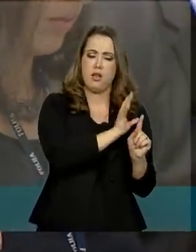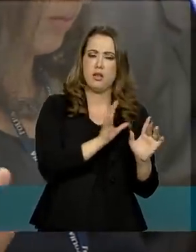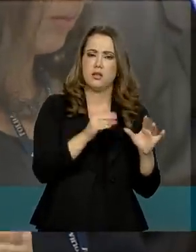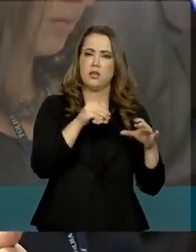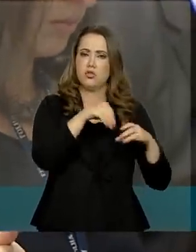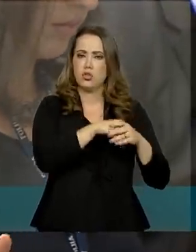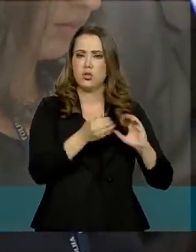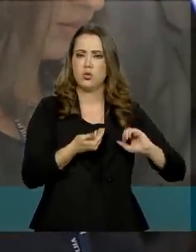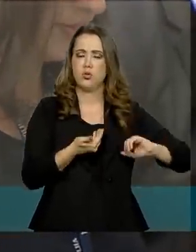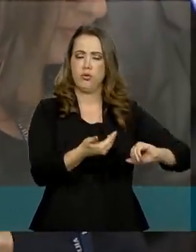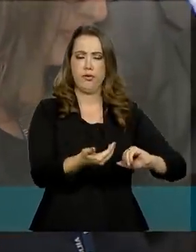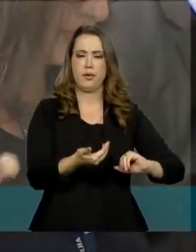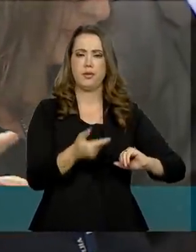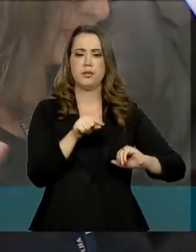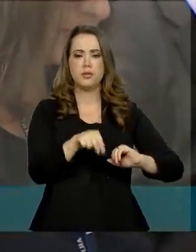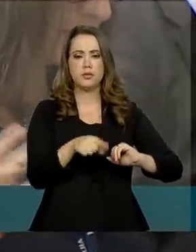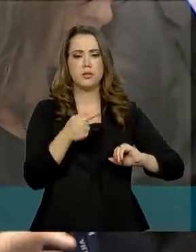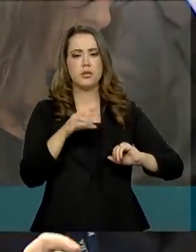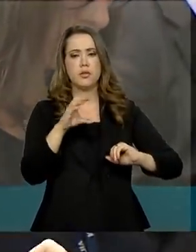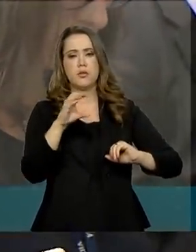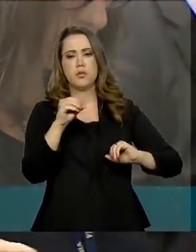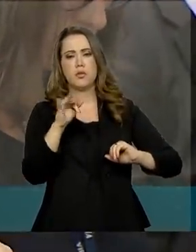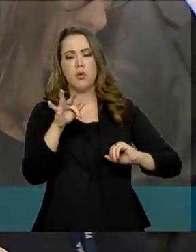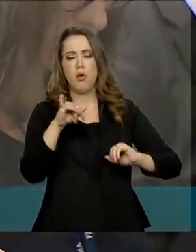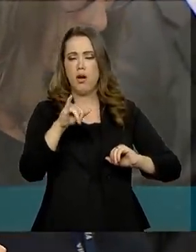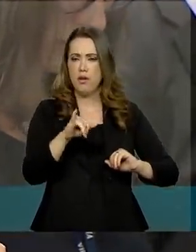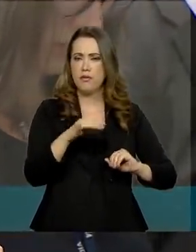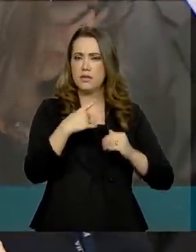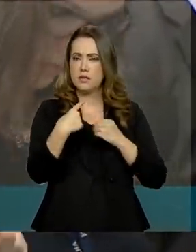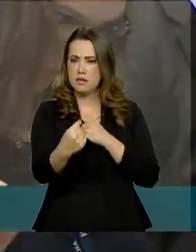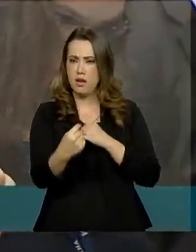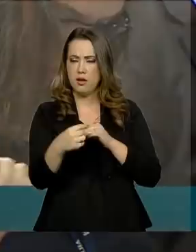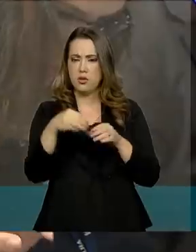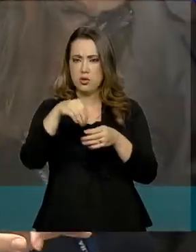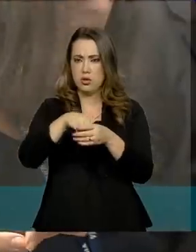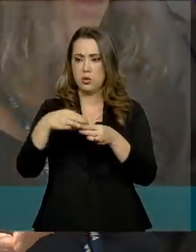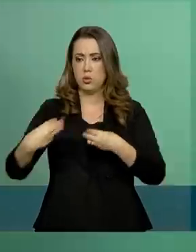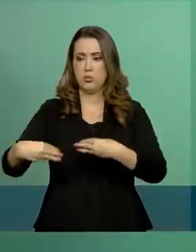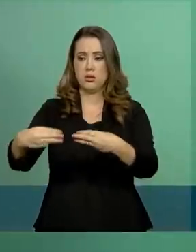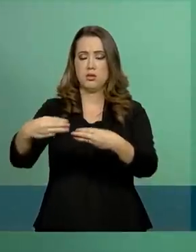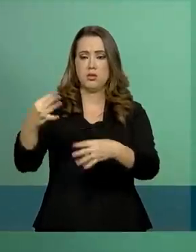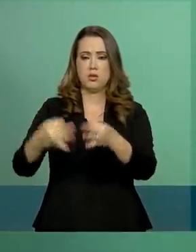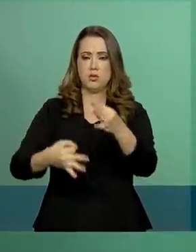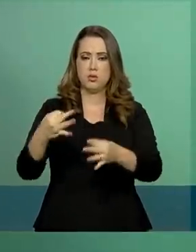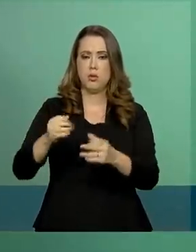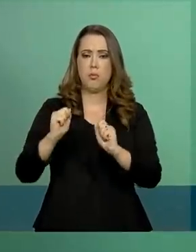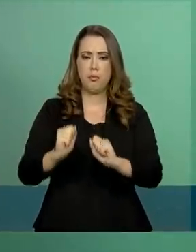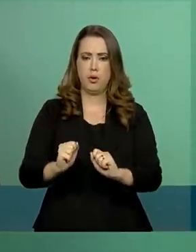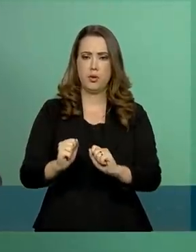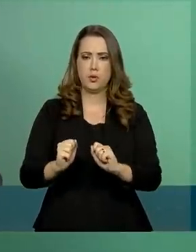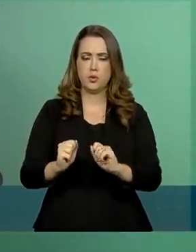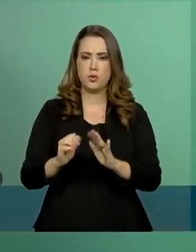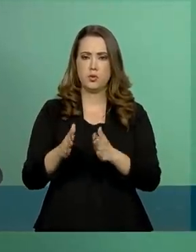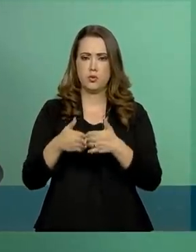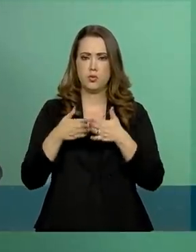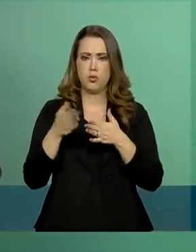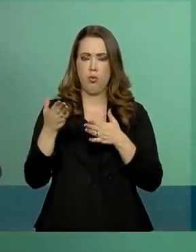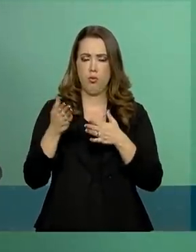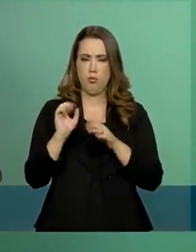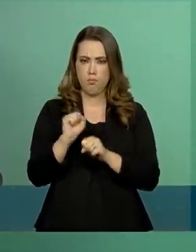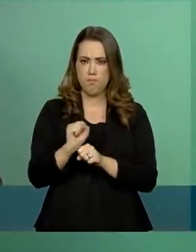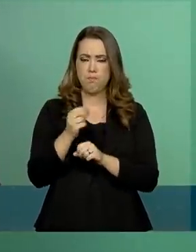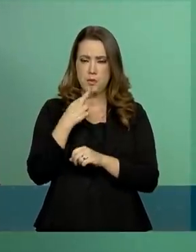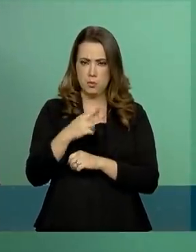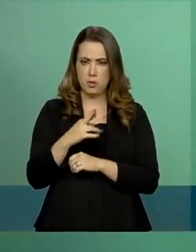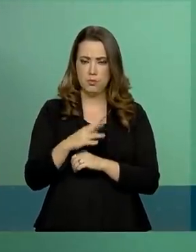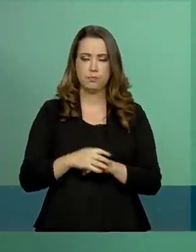Congresso, de parlamentares, para que o COAF saia do Ministério da Justiça? A posição, posso responder de forma parcelada? A